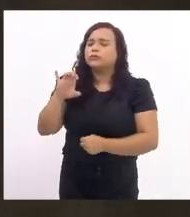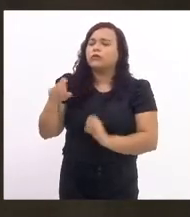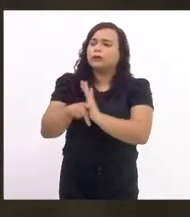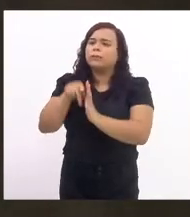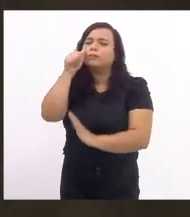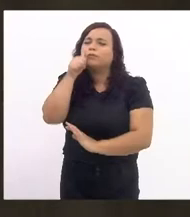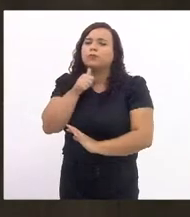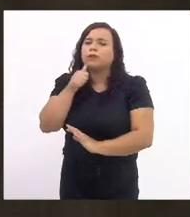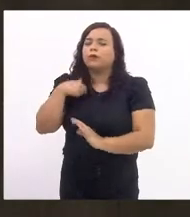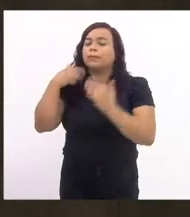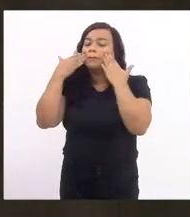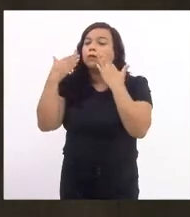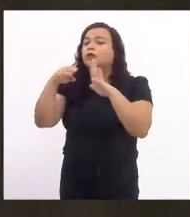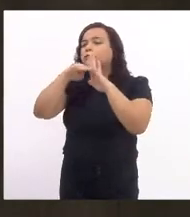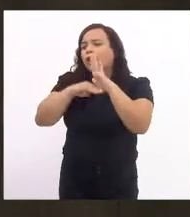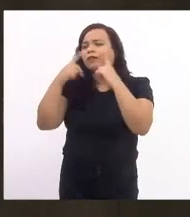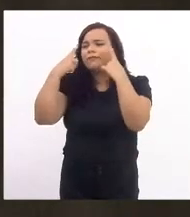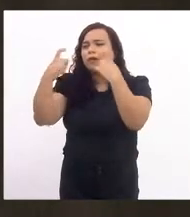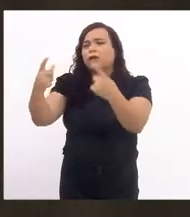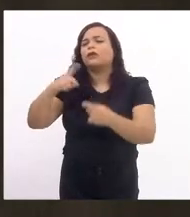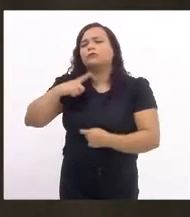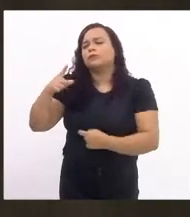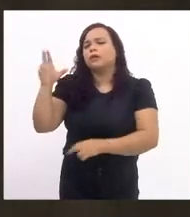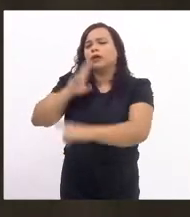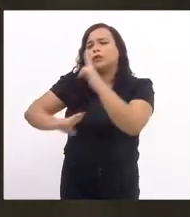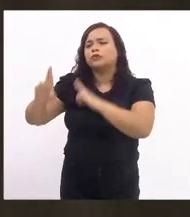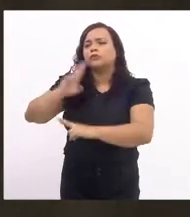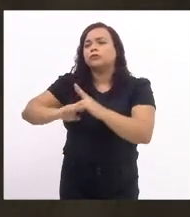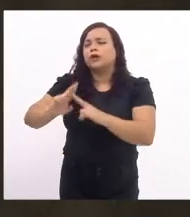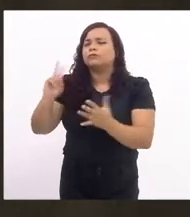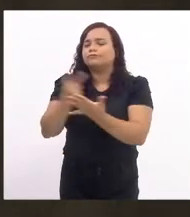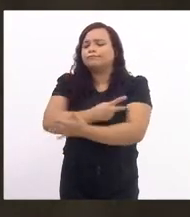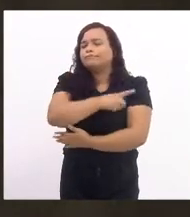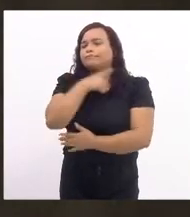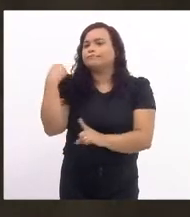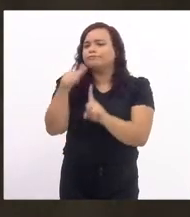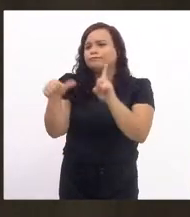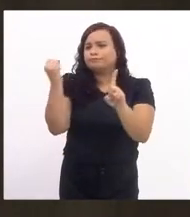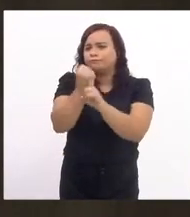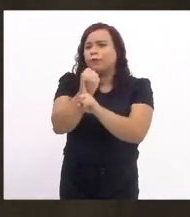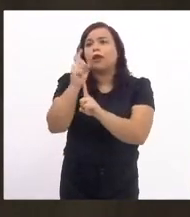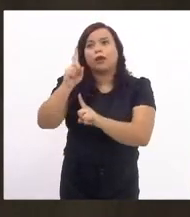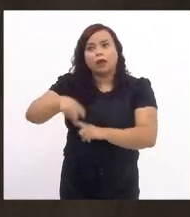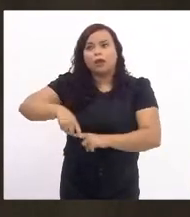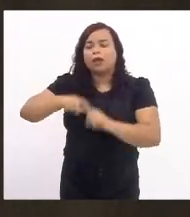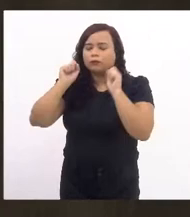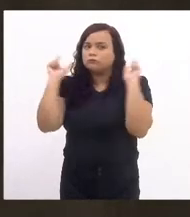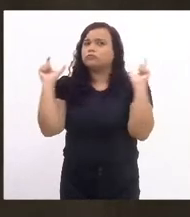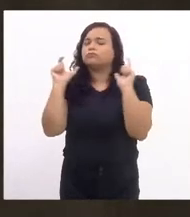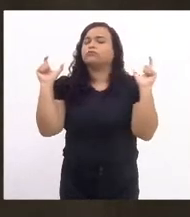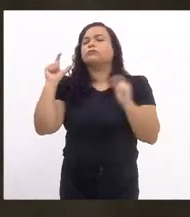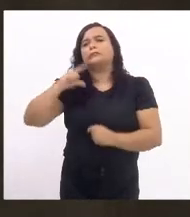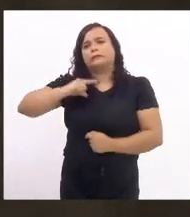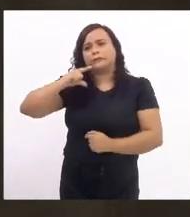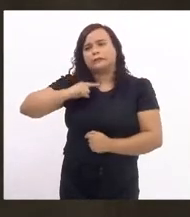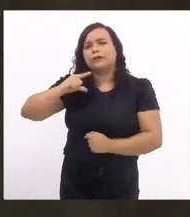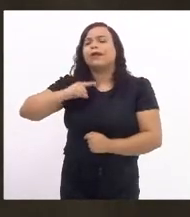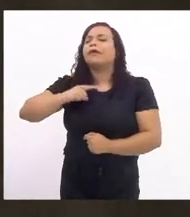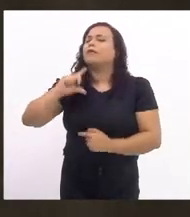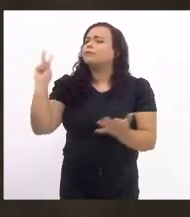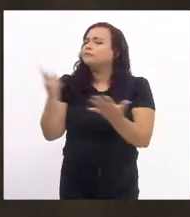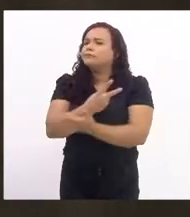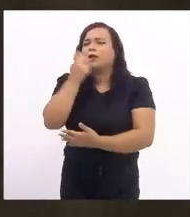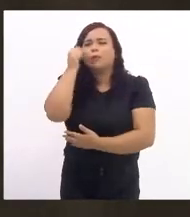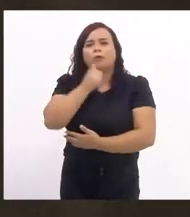esse dado da violência, que tem o resultado morte, é alarmante e alcança todas